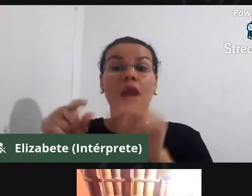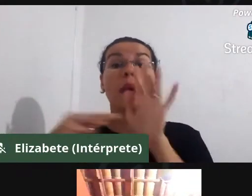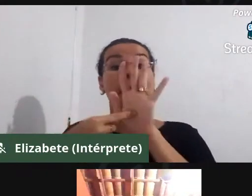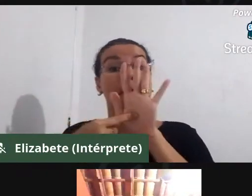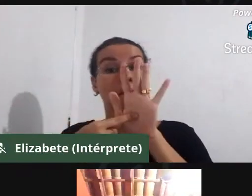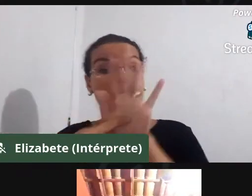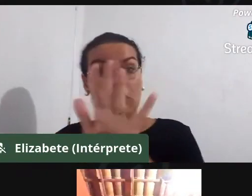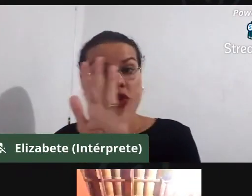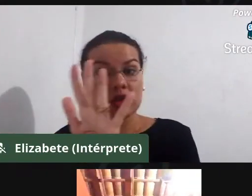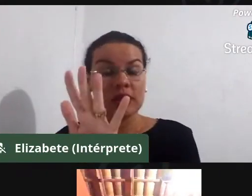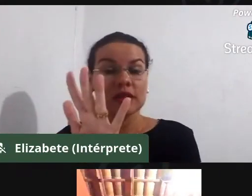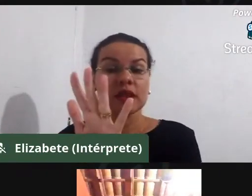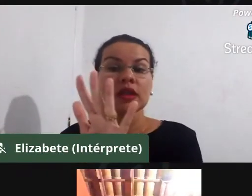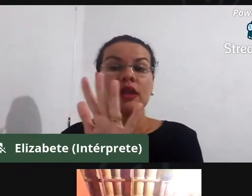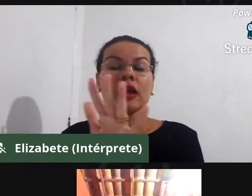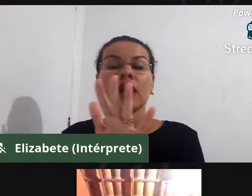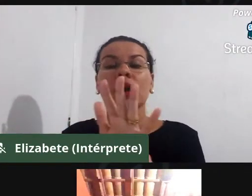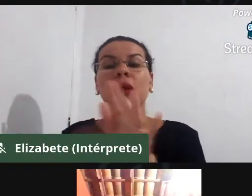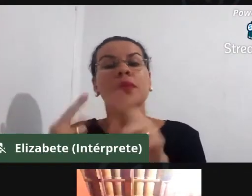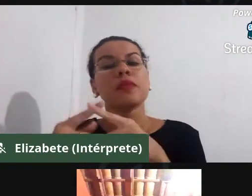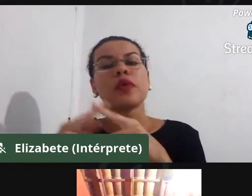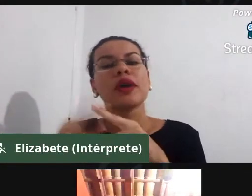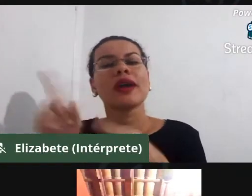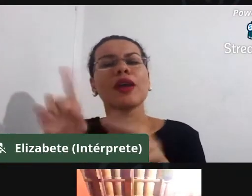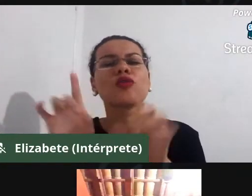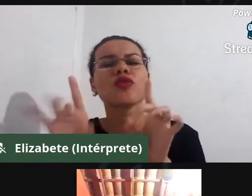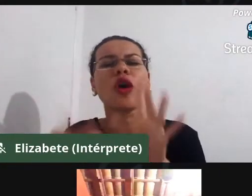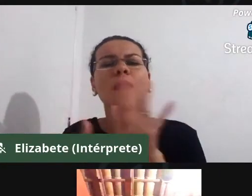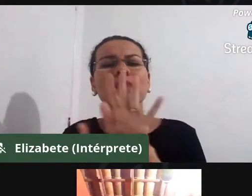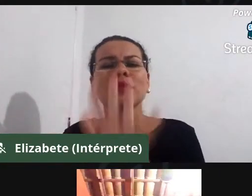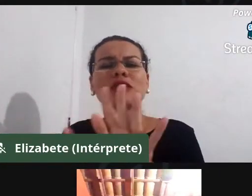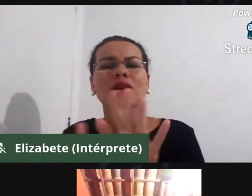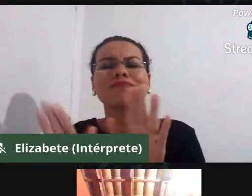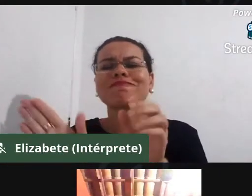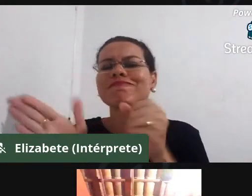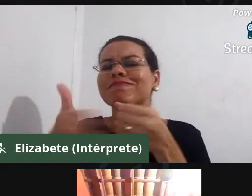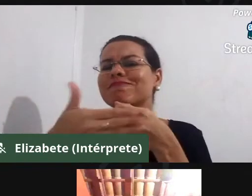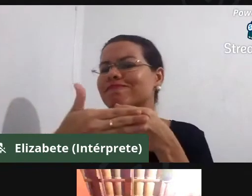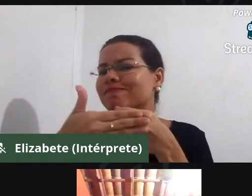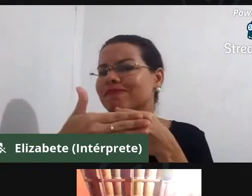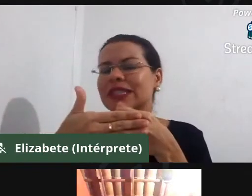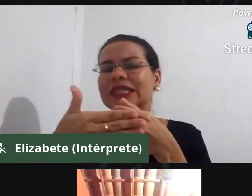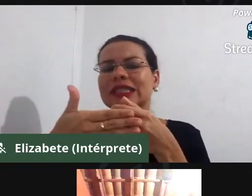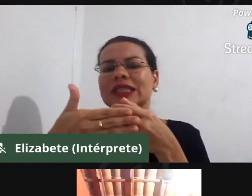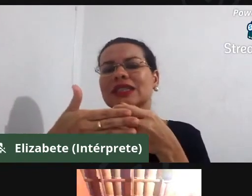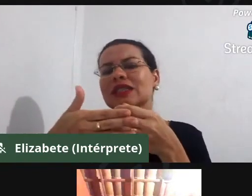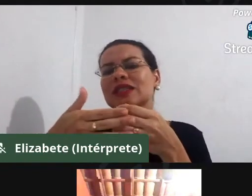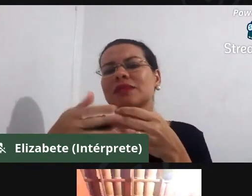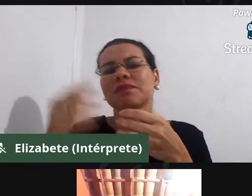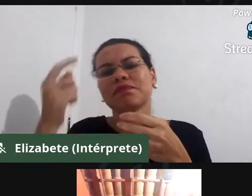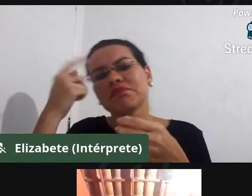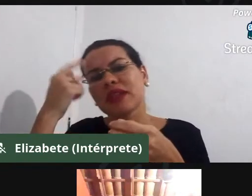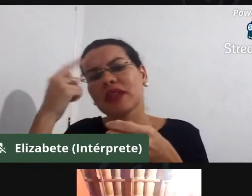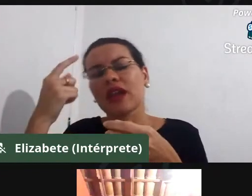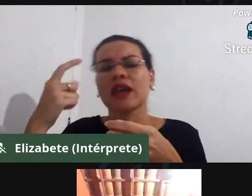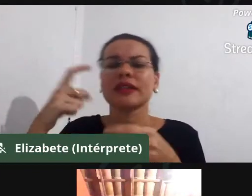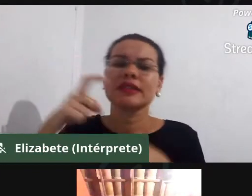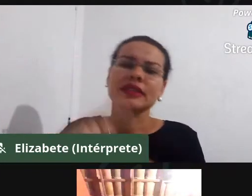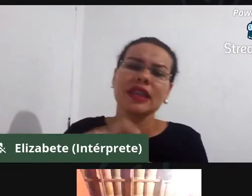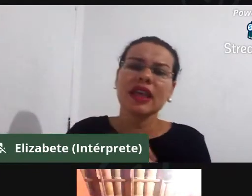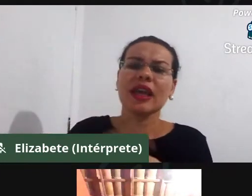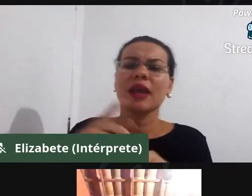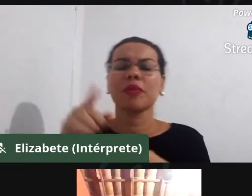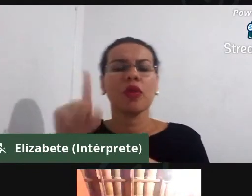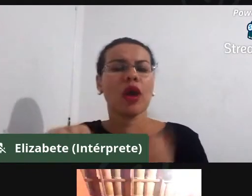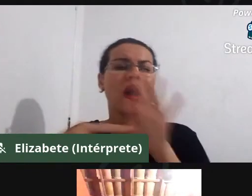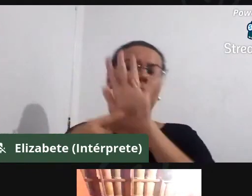né, porque não adianta mascarar, querer dizer, trazer uma pesquisa em que mostre avanços, em